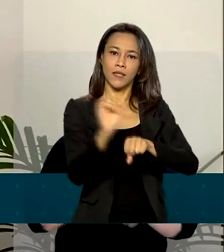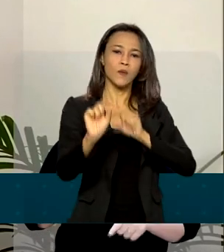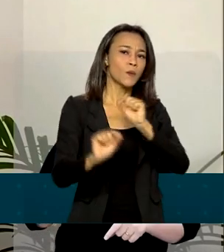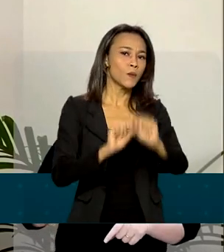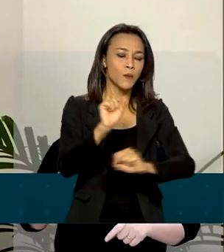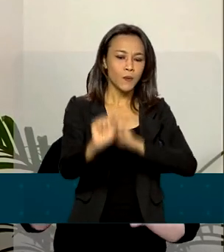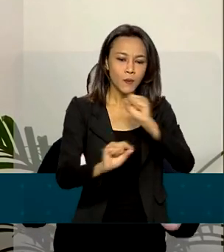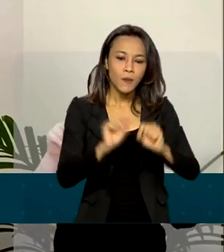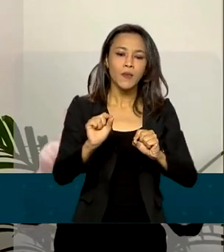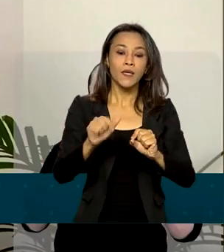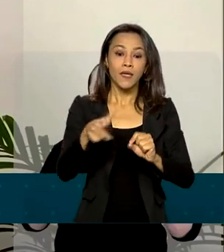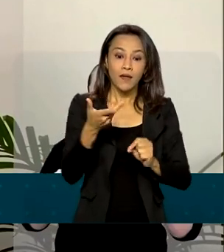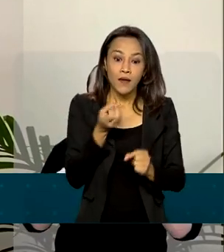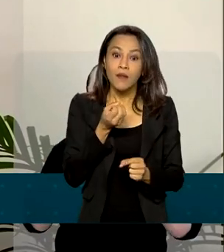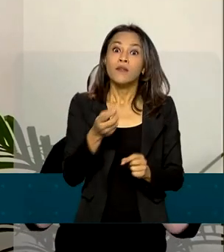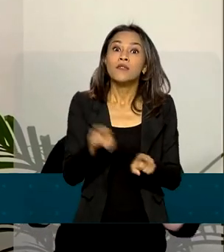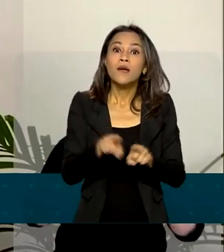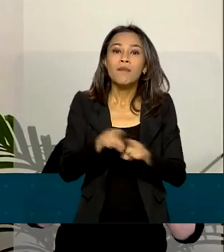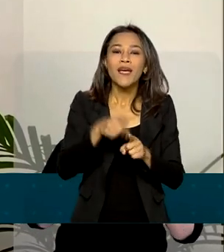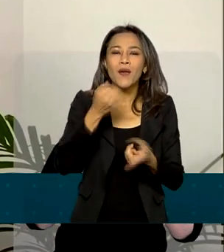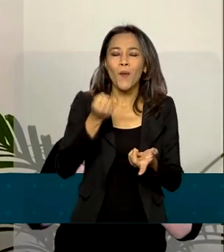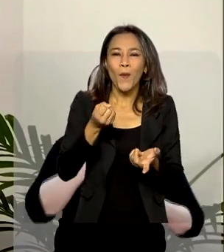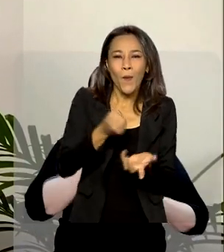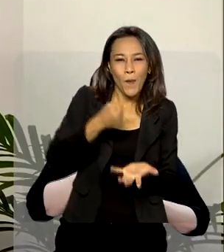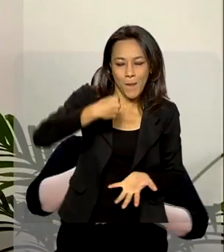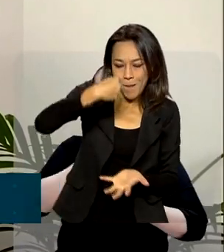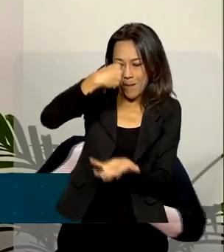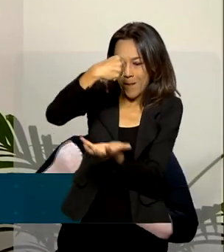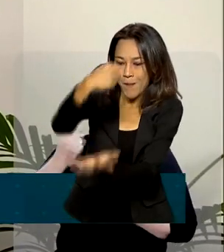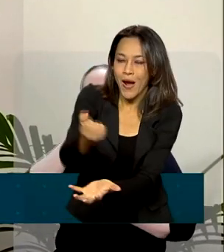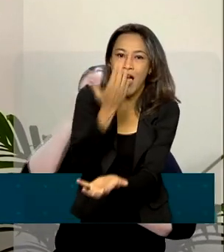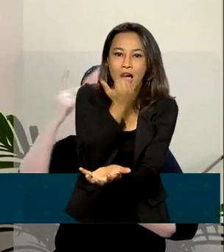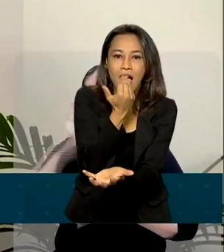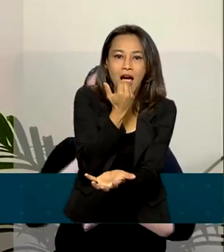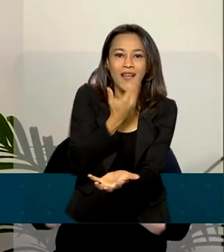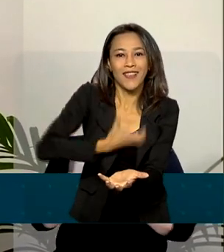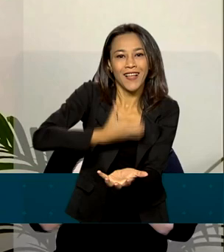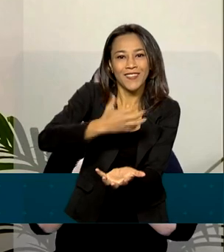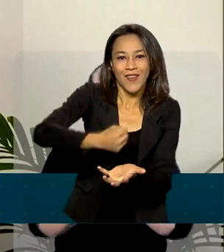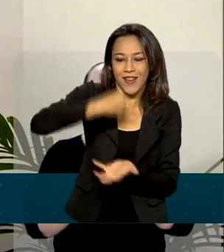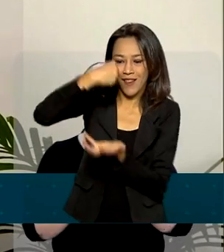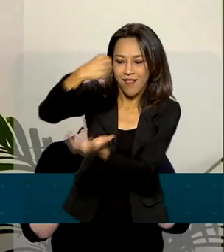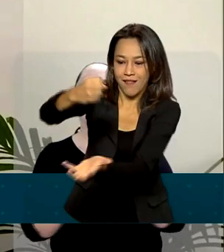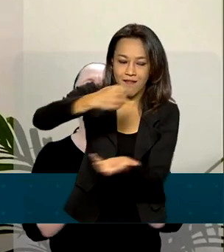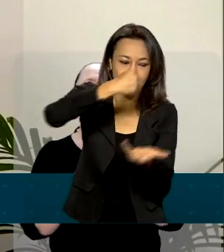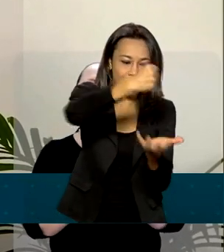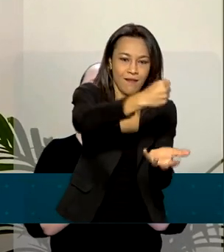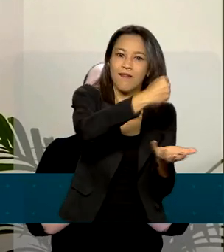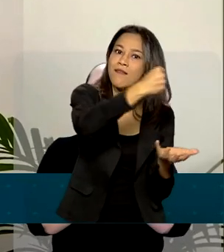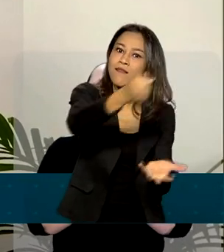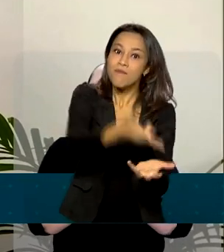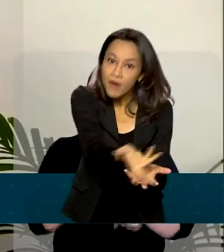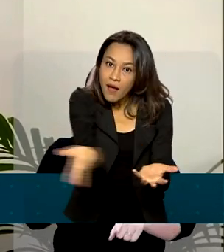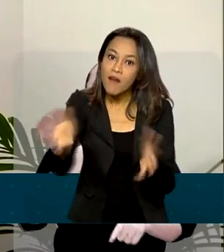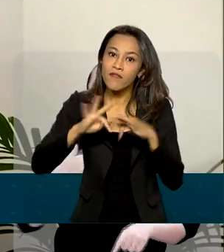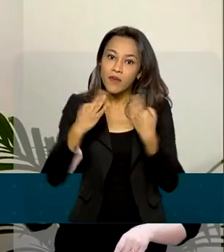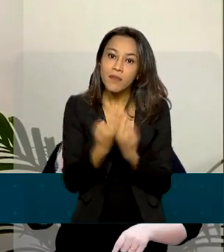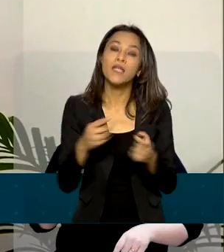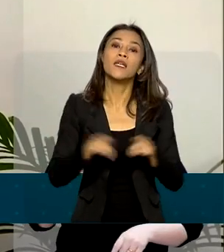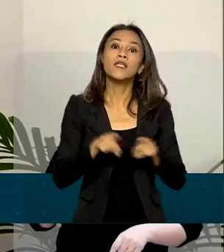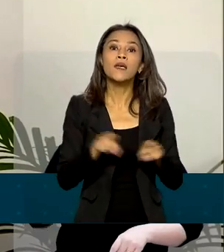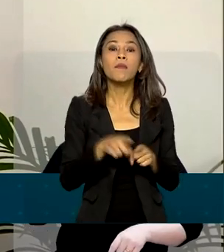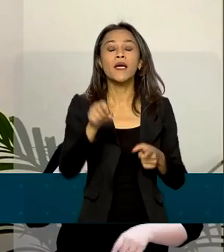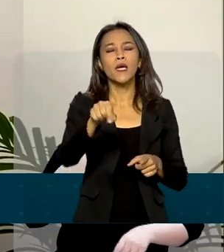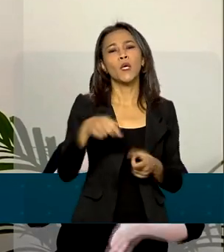benefício para o colaborador com um bônus natalino, cesta básica para aqueles que estavam em contrato suspenso e também sentar o plano de saúde